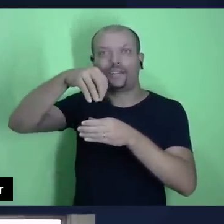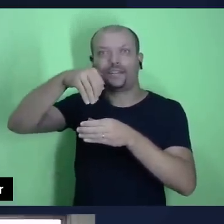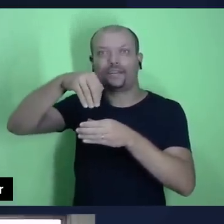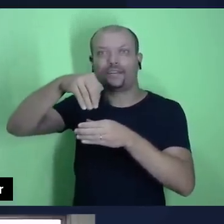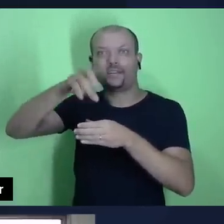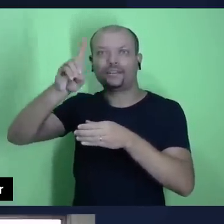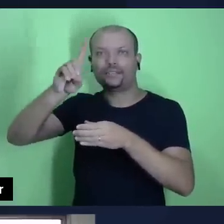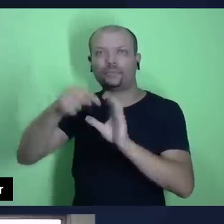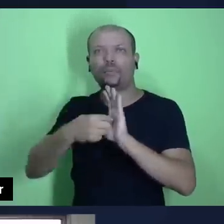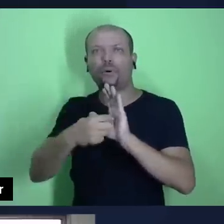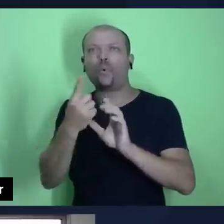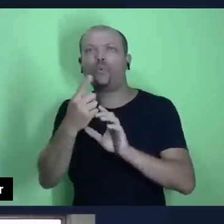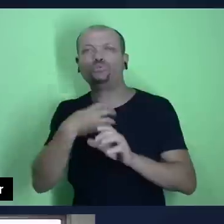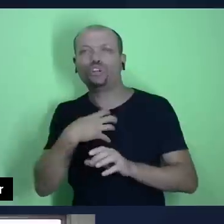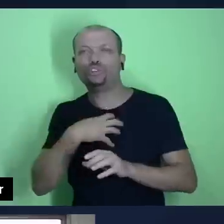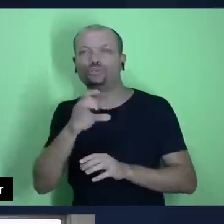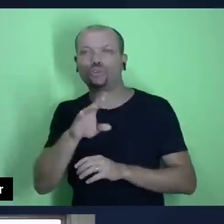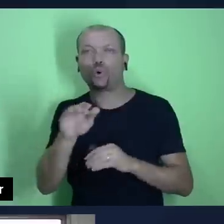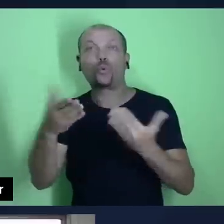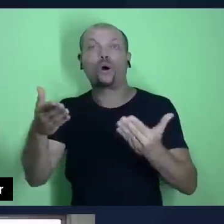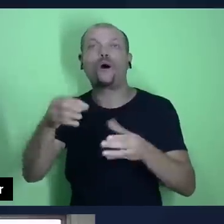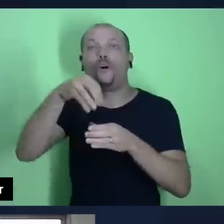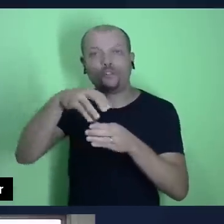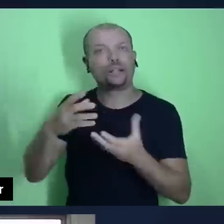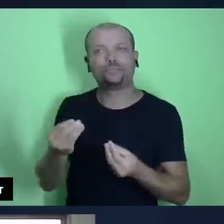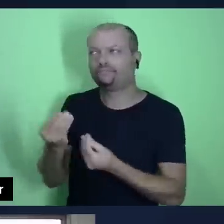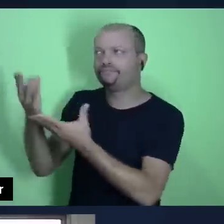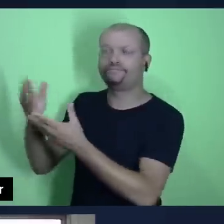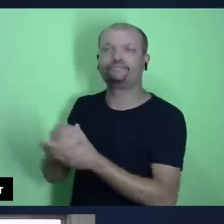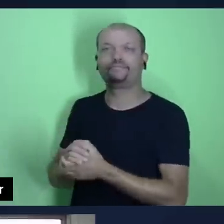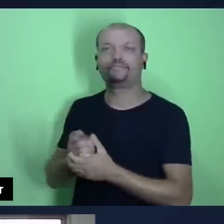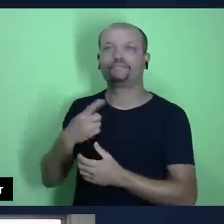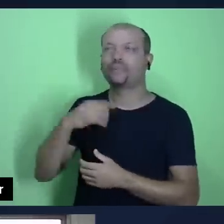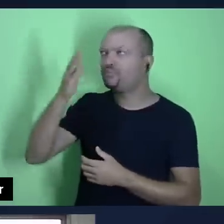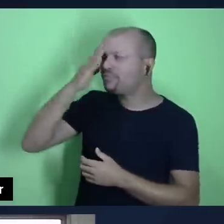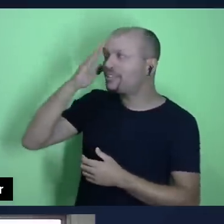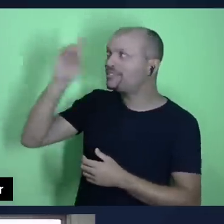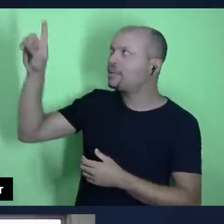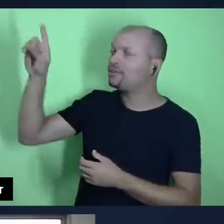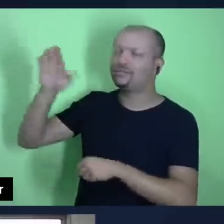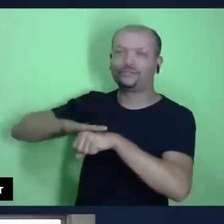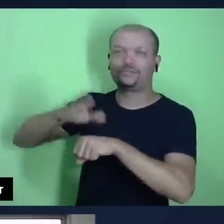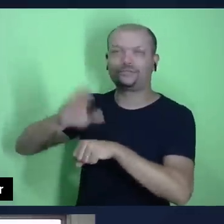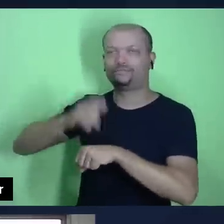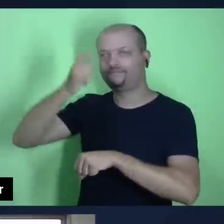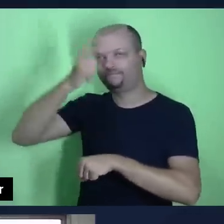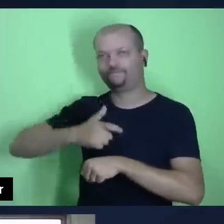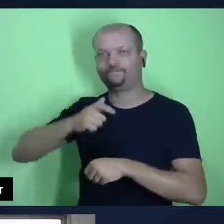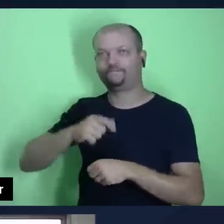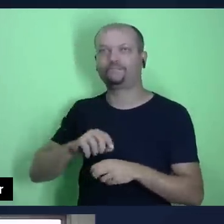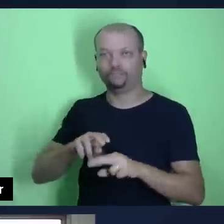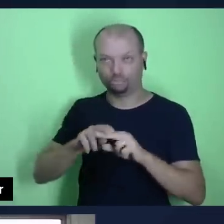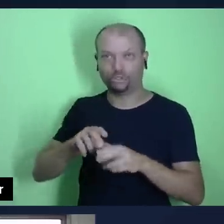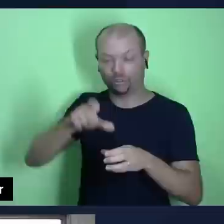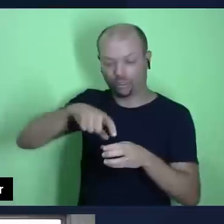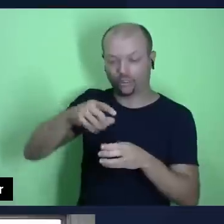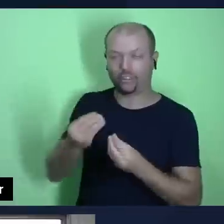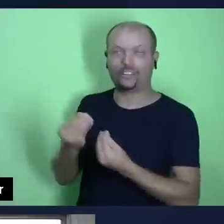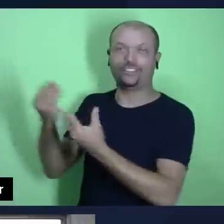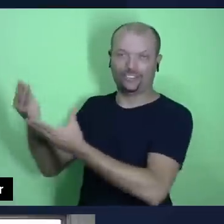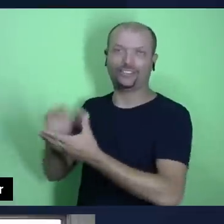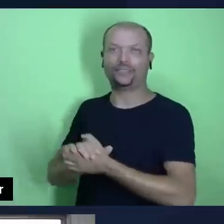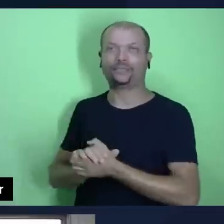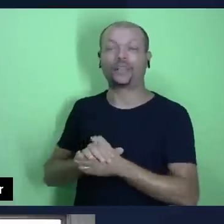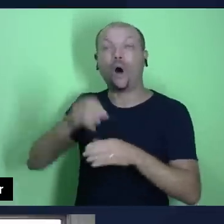Então, se o dízimo é uma demonstração de que eu reconheço que Deus me criou e me sustenta, devolver a